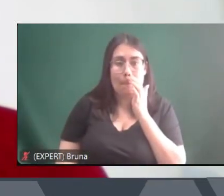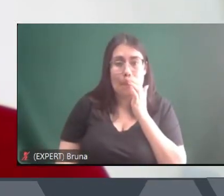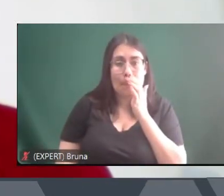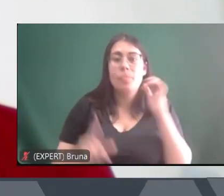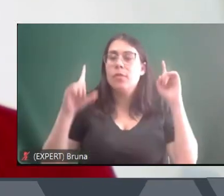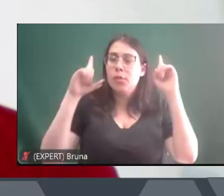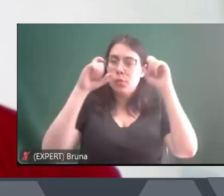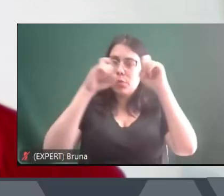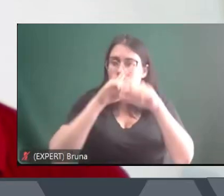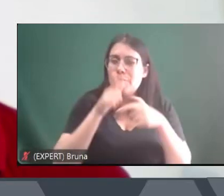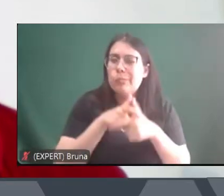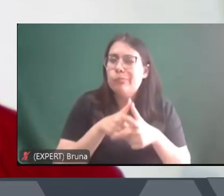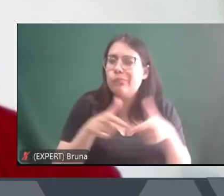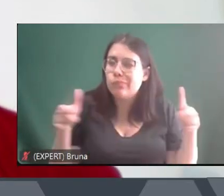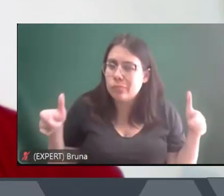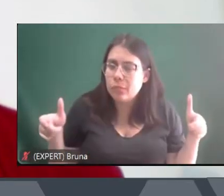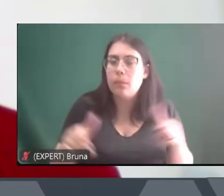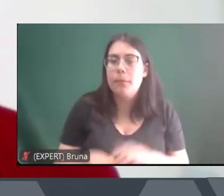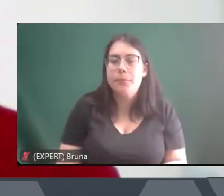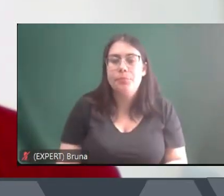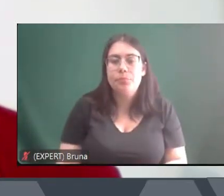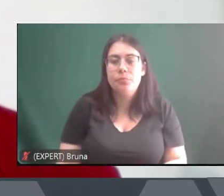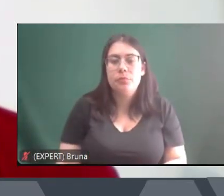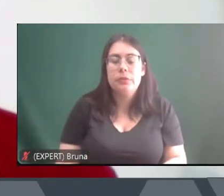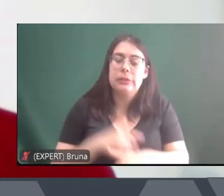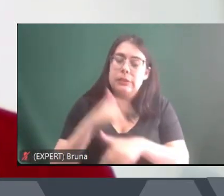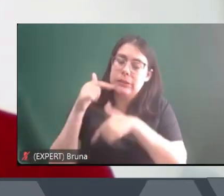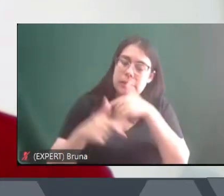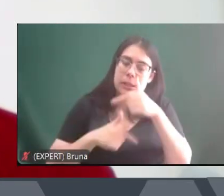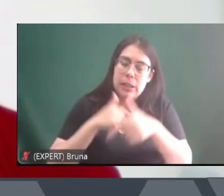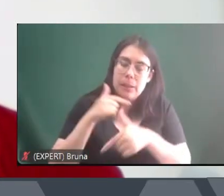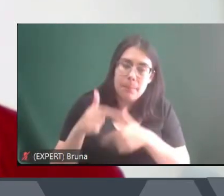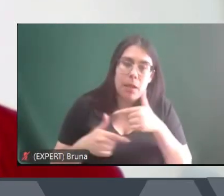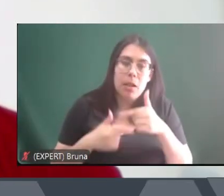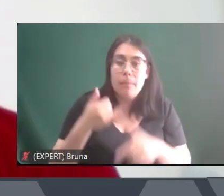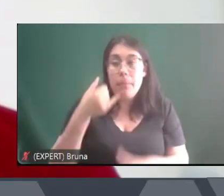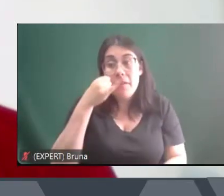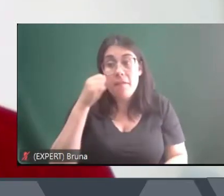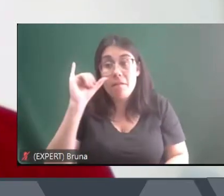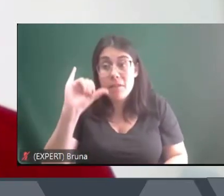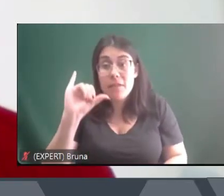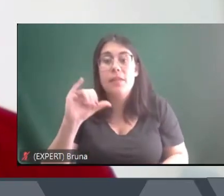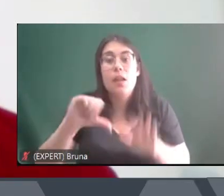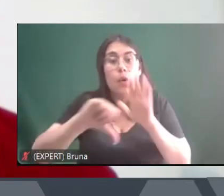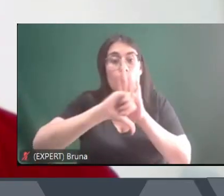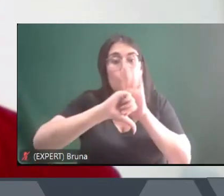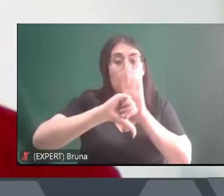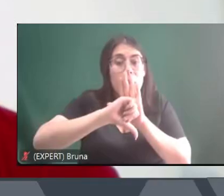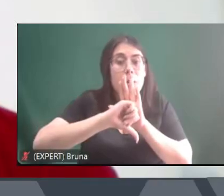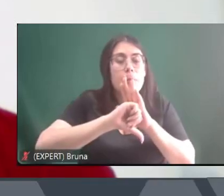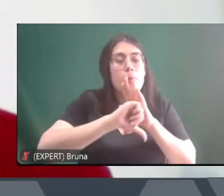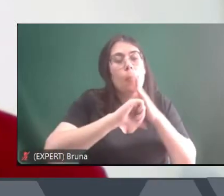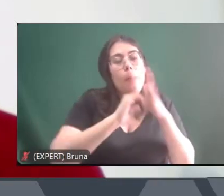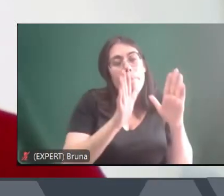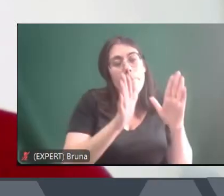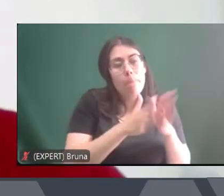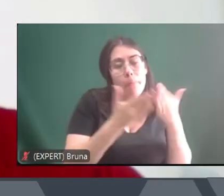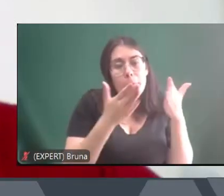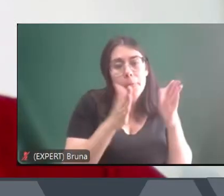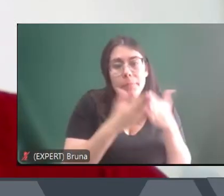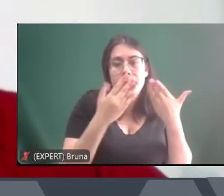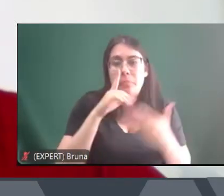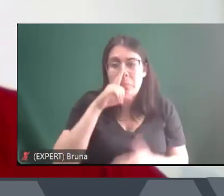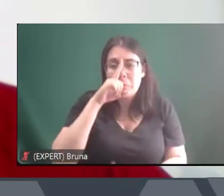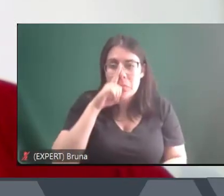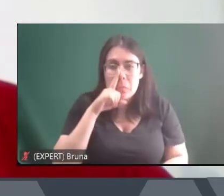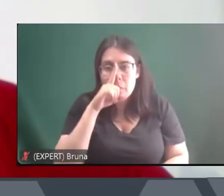maiores e esse trabalho de guerra ao crime contra os bairros pobres e os moradores vistos como perigosos